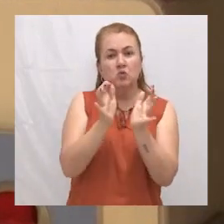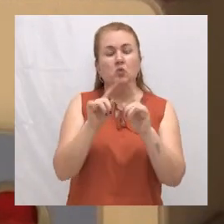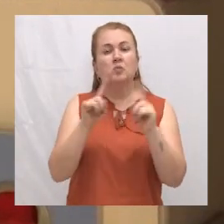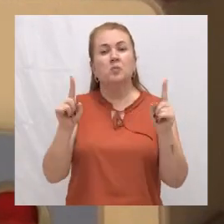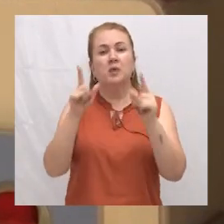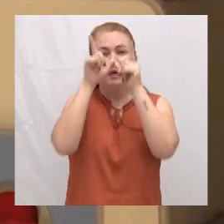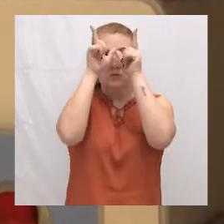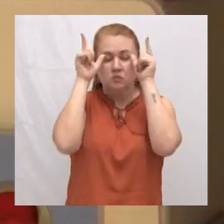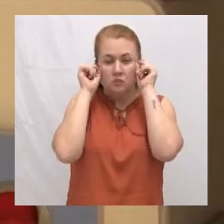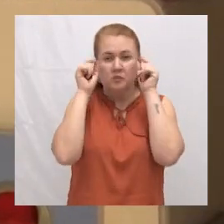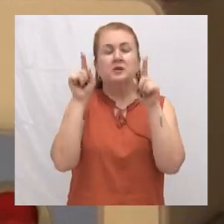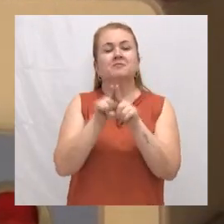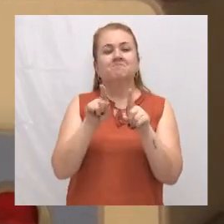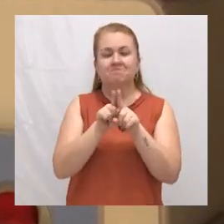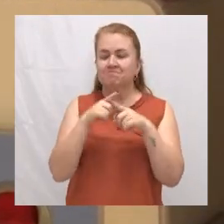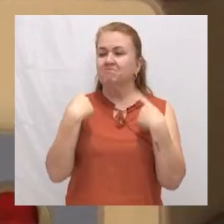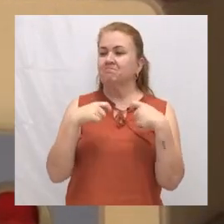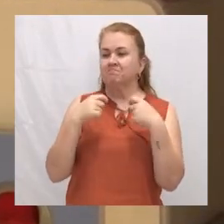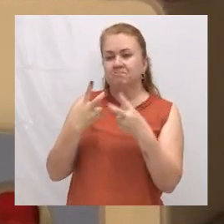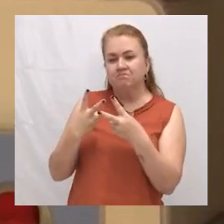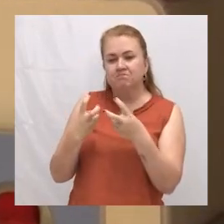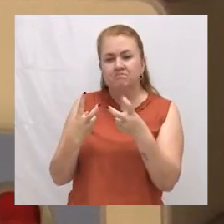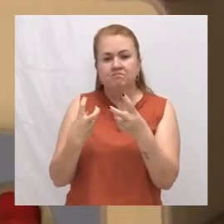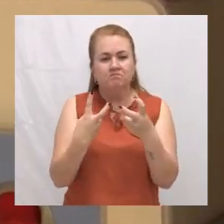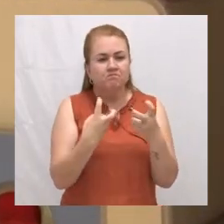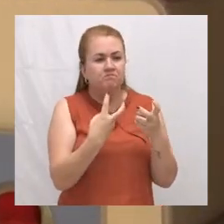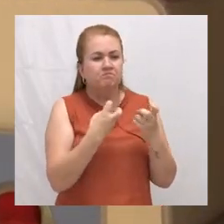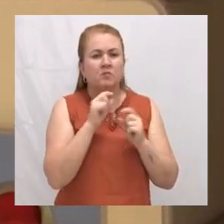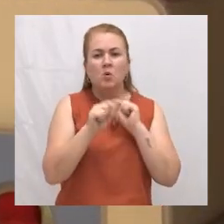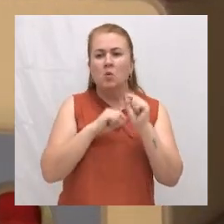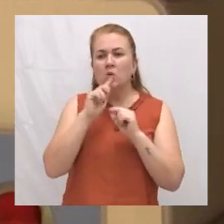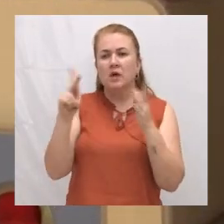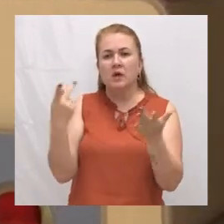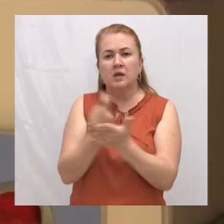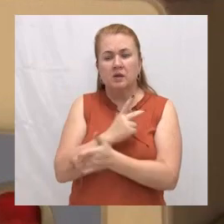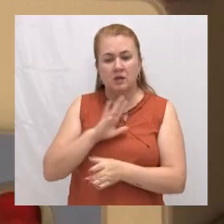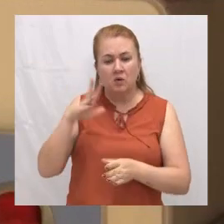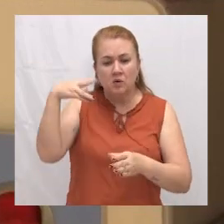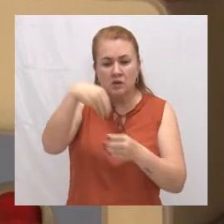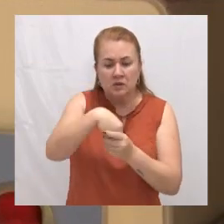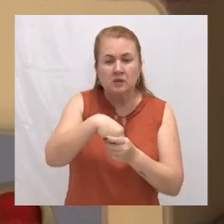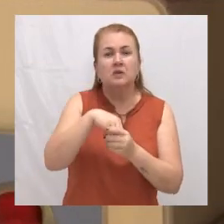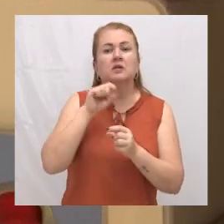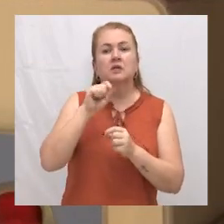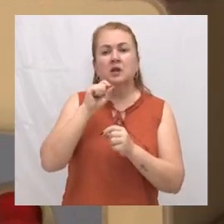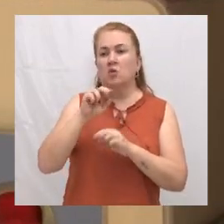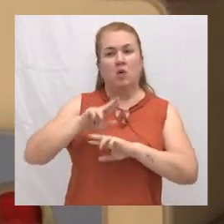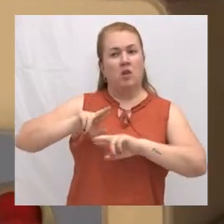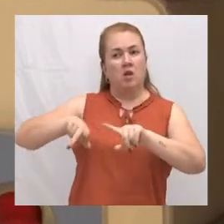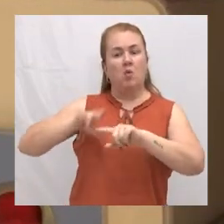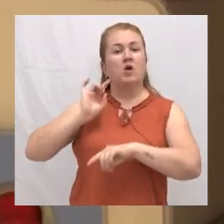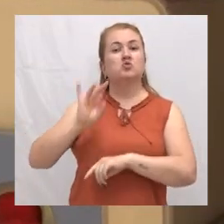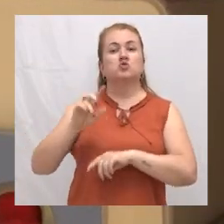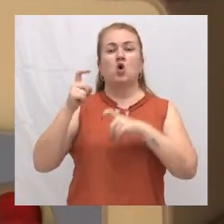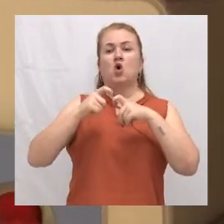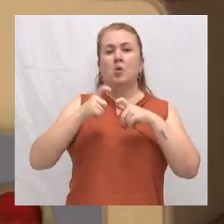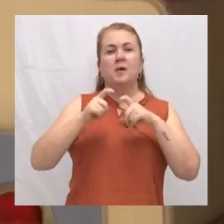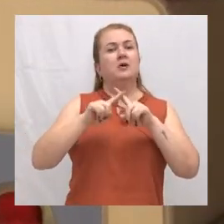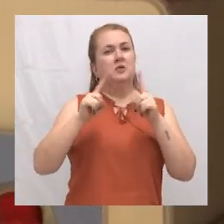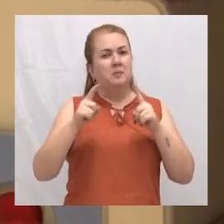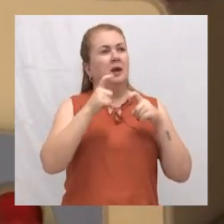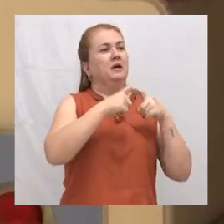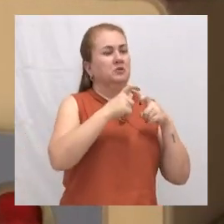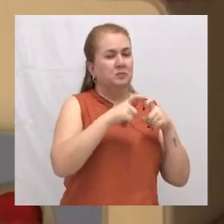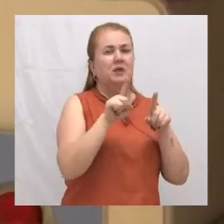o enfermeiro também tem que ter a percepção da assistência prestada, não só do médico, mas o médico também tem que